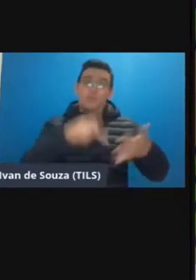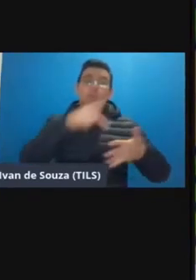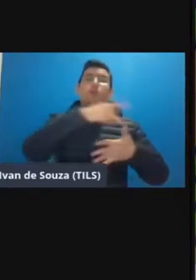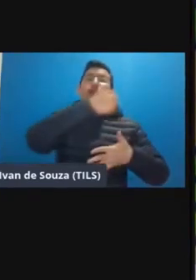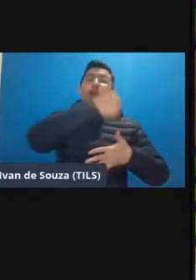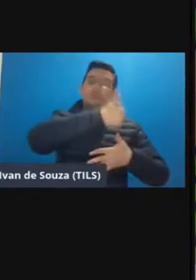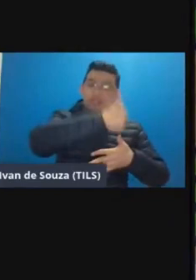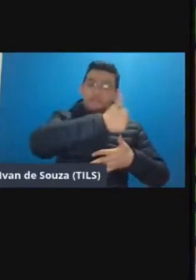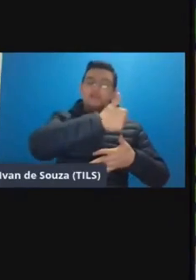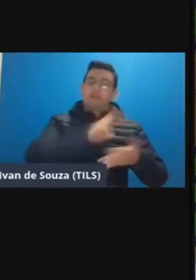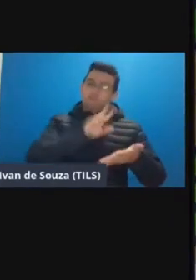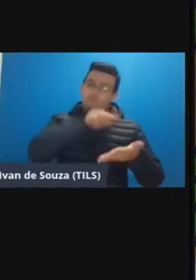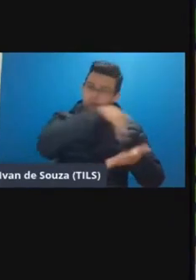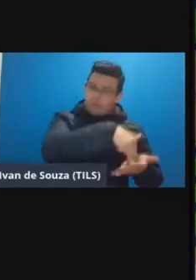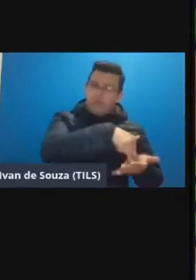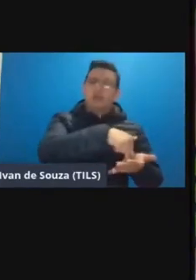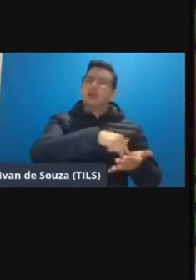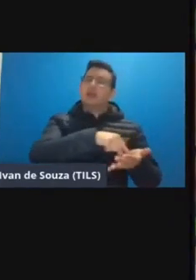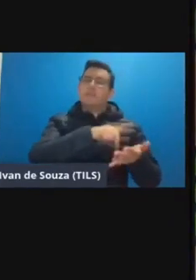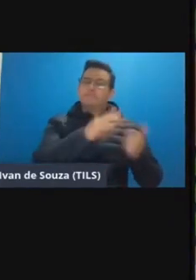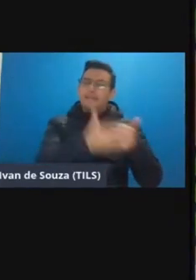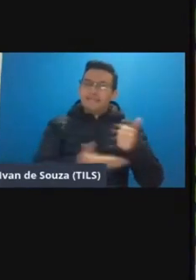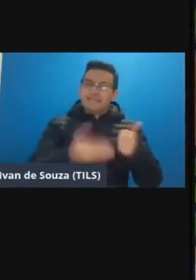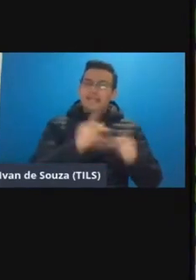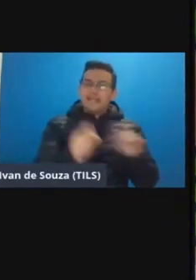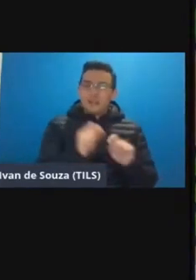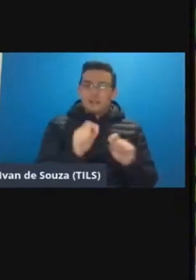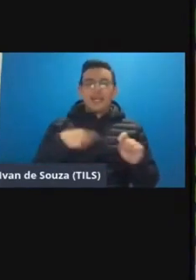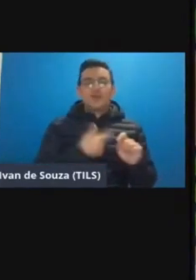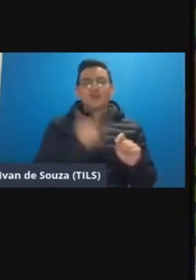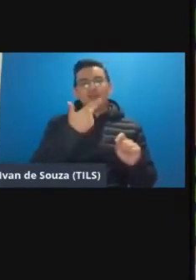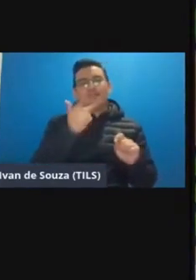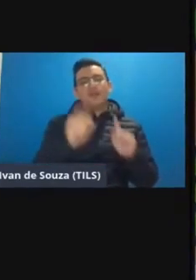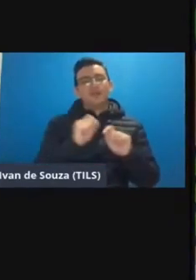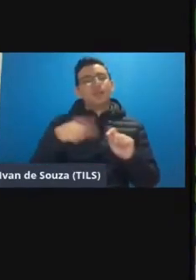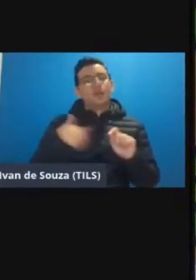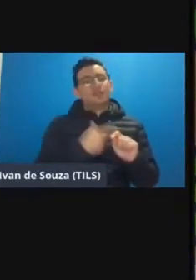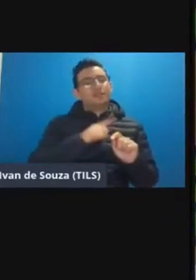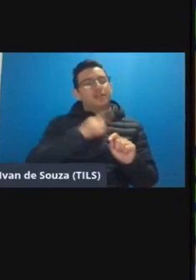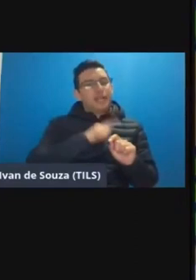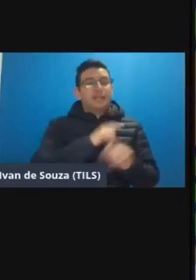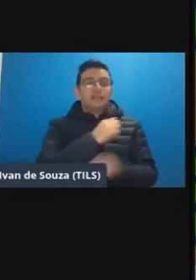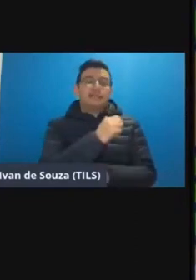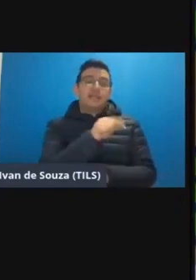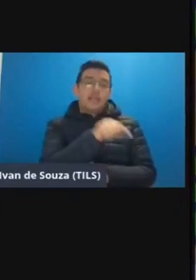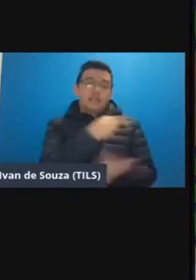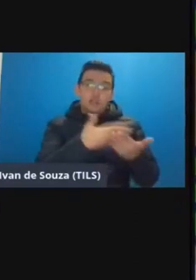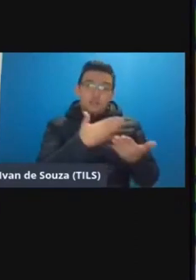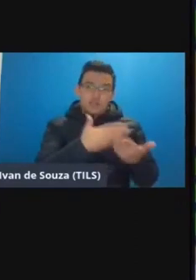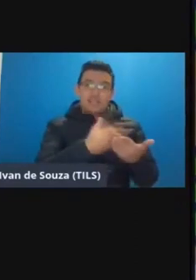baseado que a gente baseia em todo então a gente faz até a gente coloca esse estudante como base do